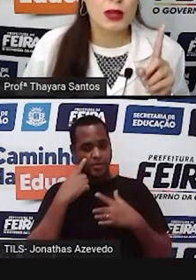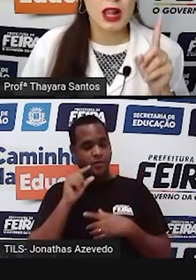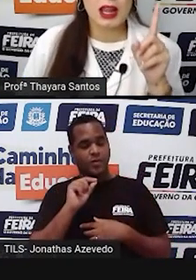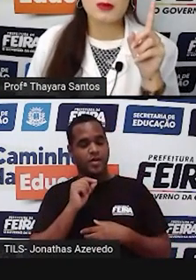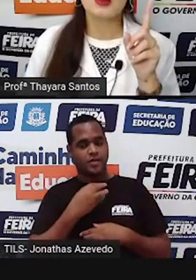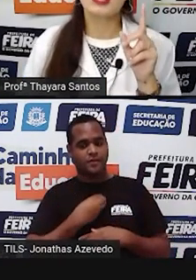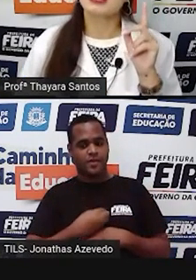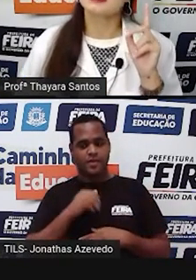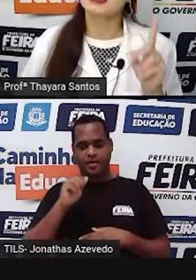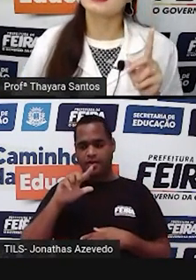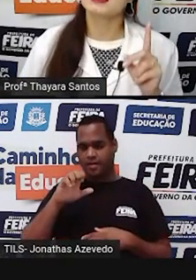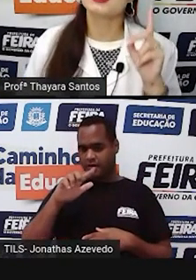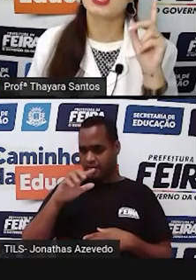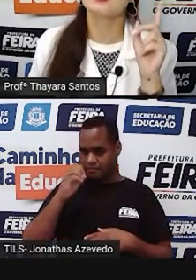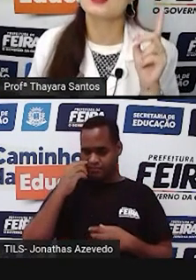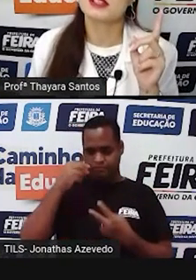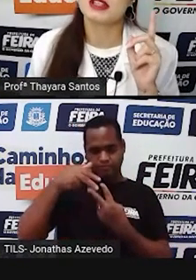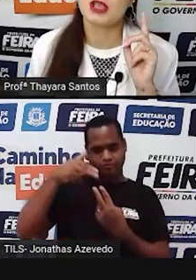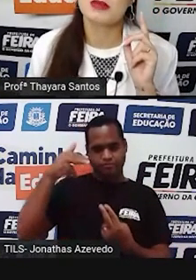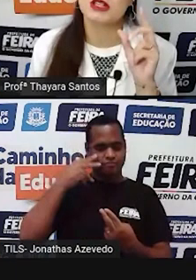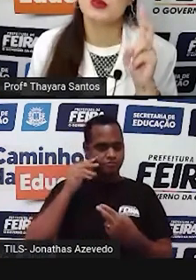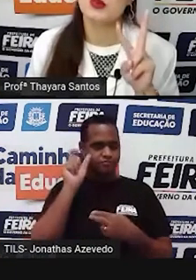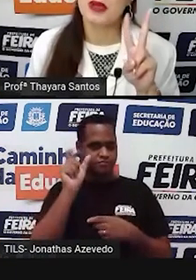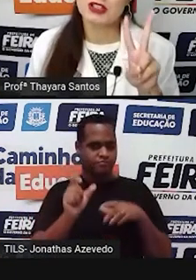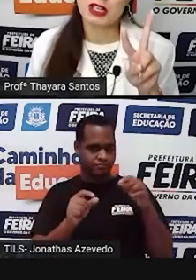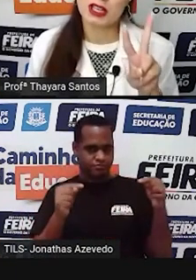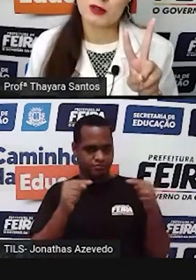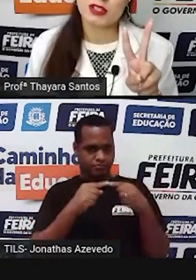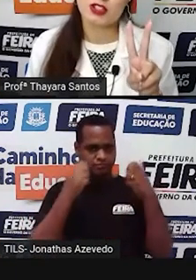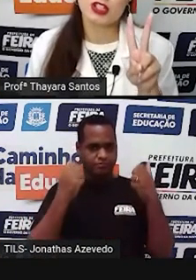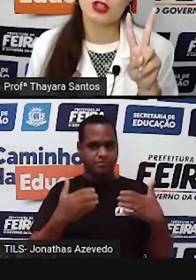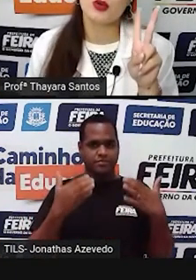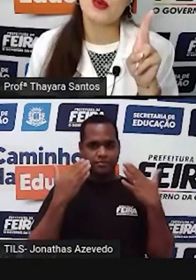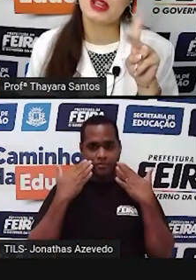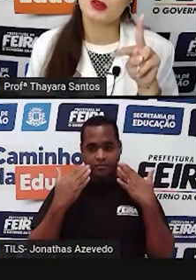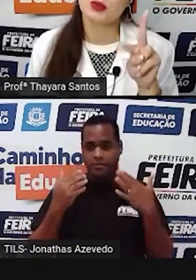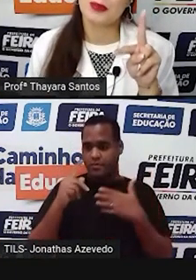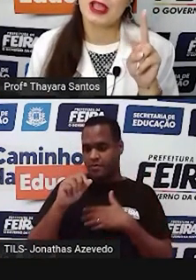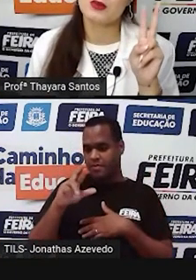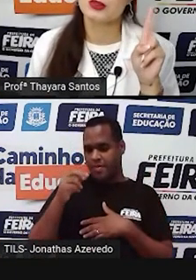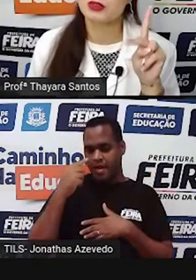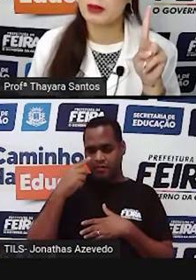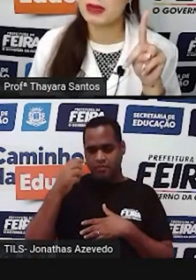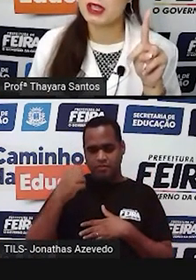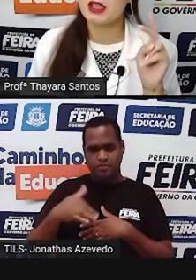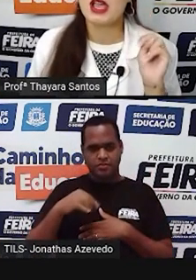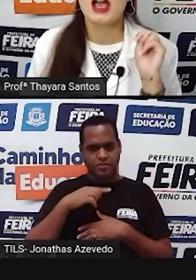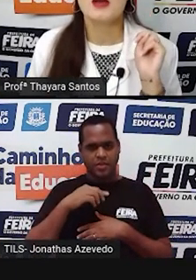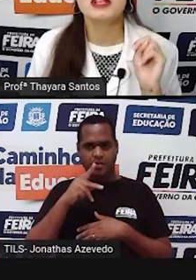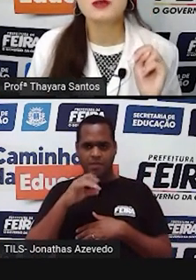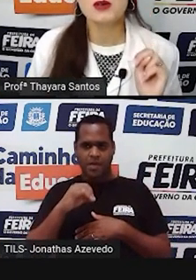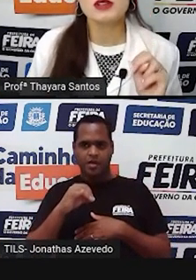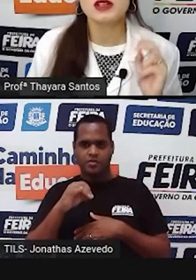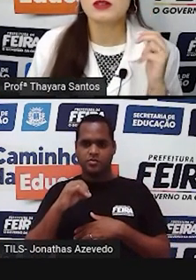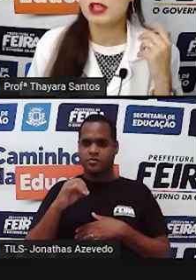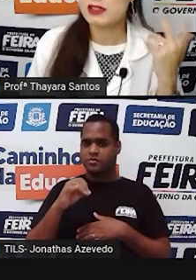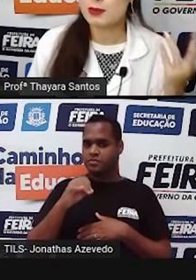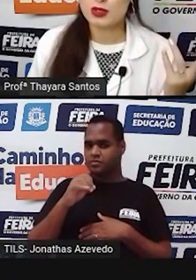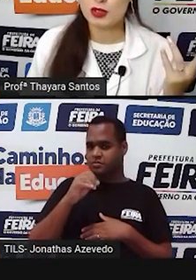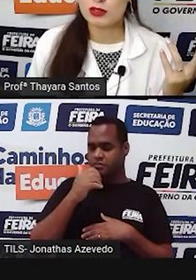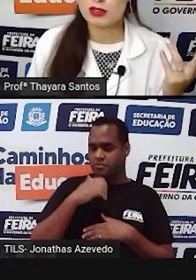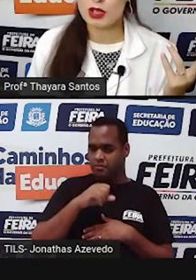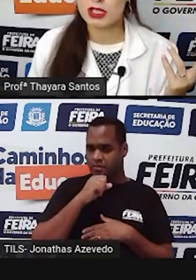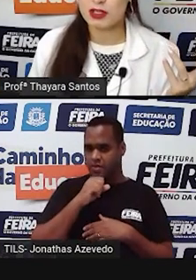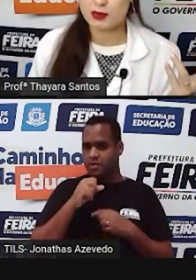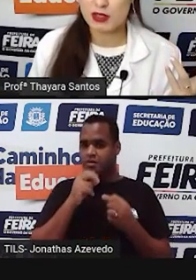alelo. Lembram que cada característica nossa é determinada por um par de alelos, que a gente herdou um alelo do pai e o outro da mãe, a mesma coisa acontece